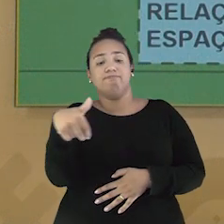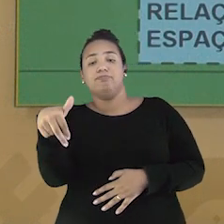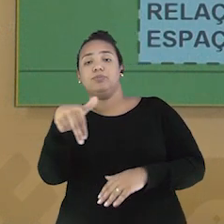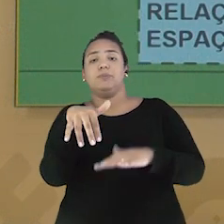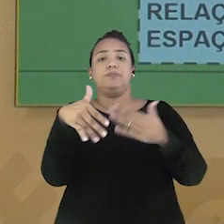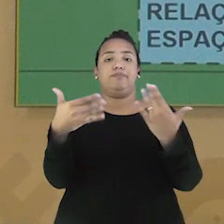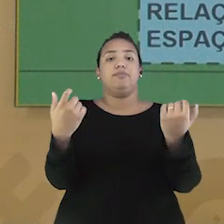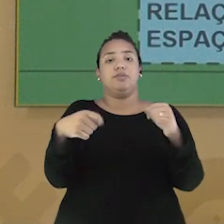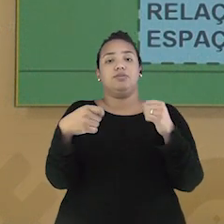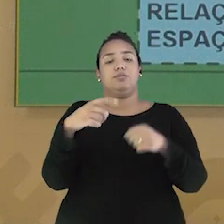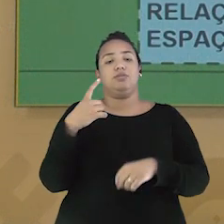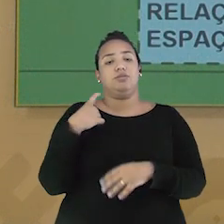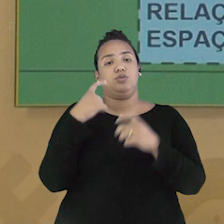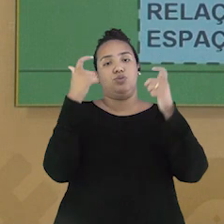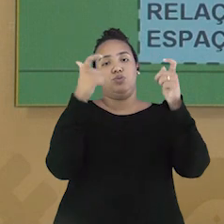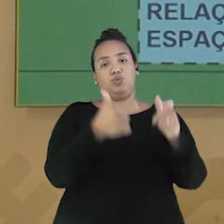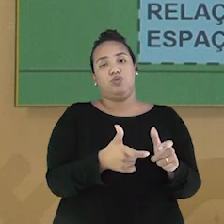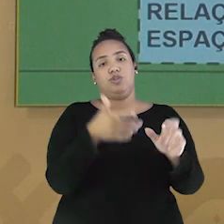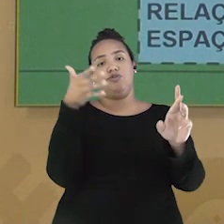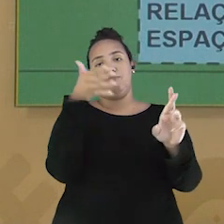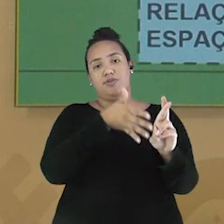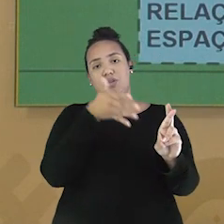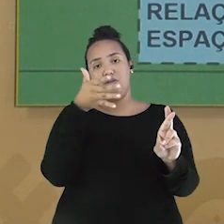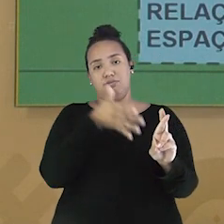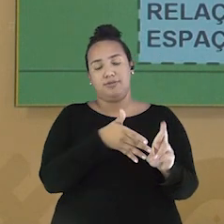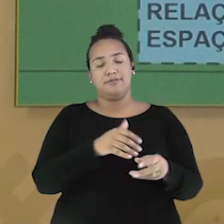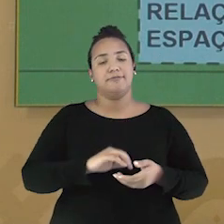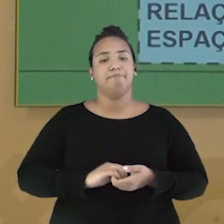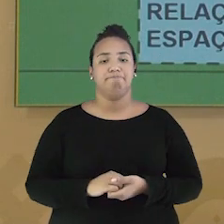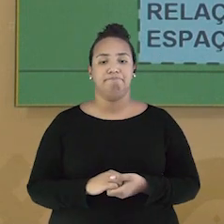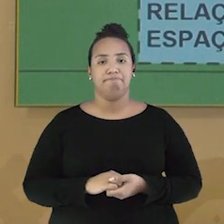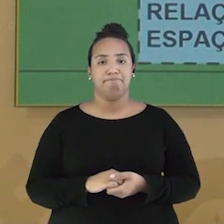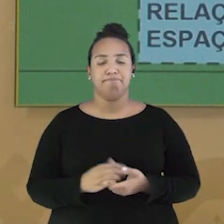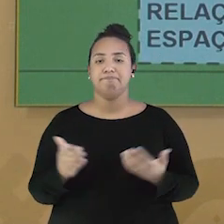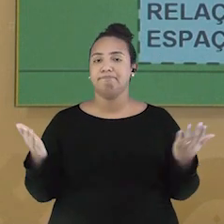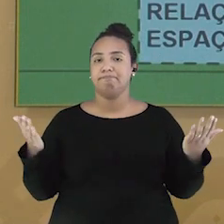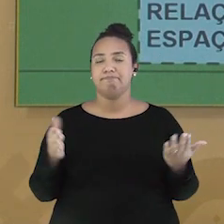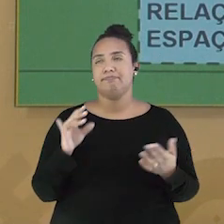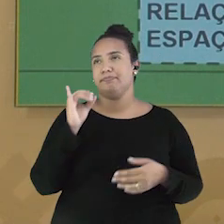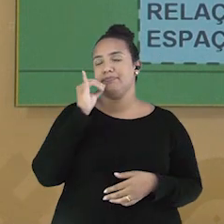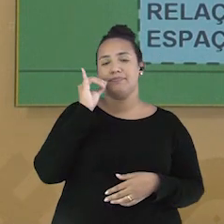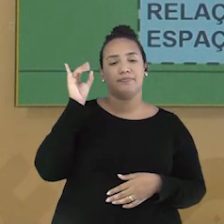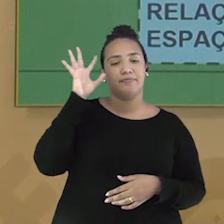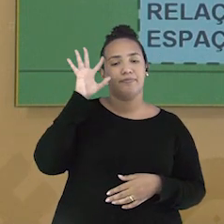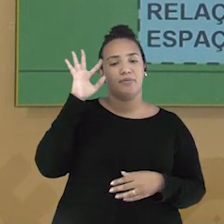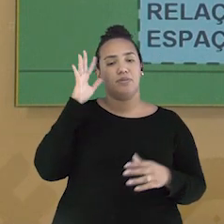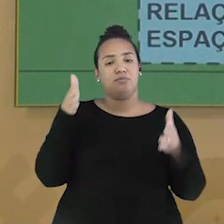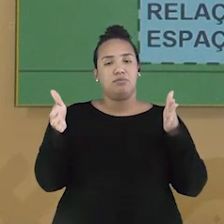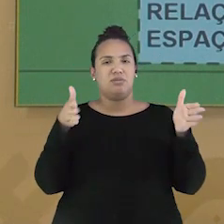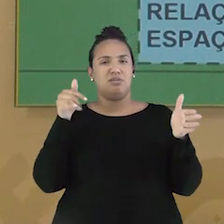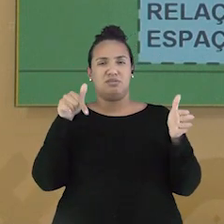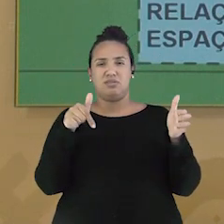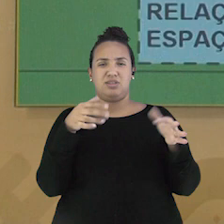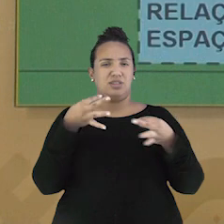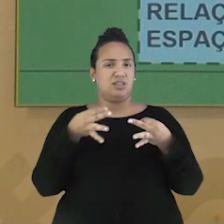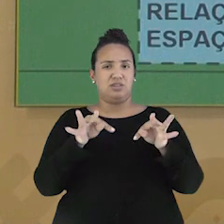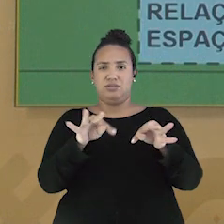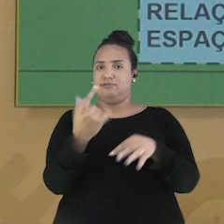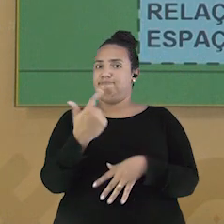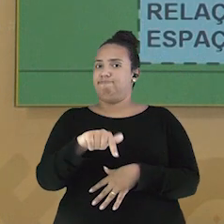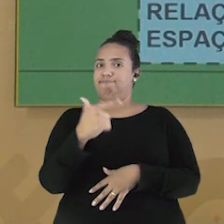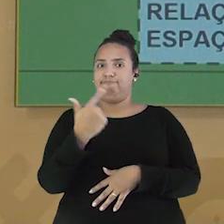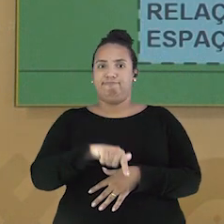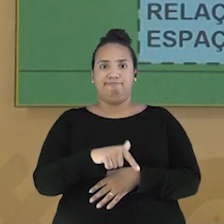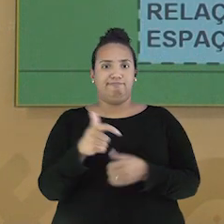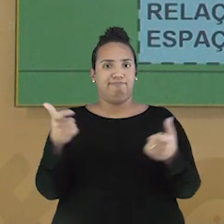necessário criar pontos de referência para traçar ali os seus caminhos. Vamos pensar em uma época onde não existia tecnologia.